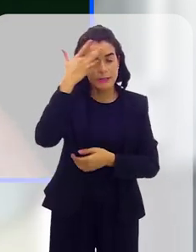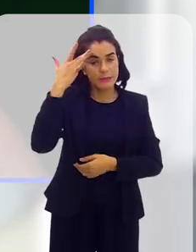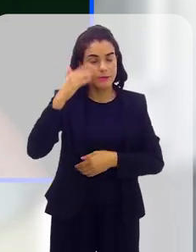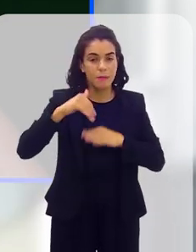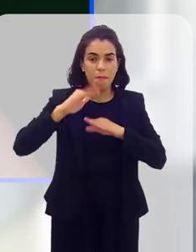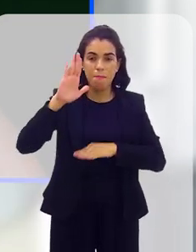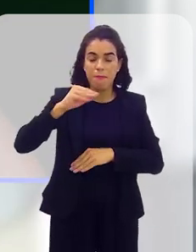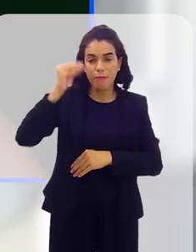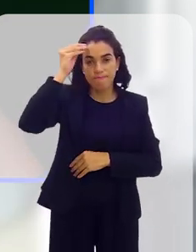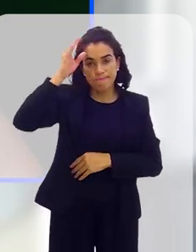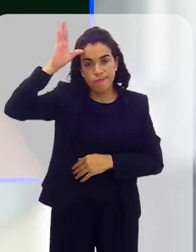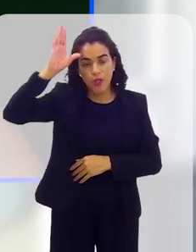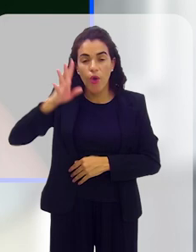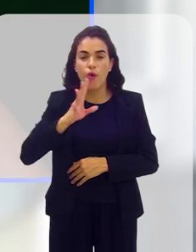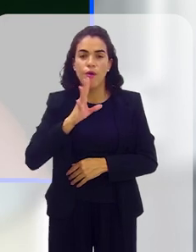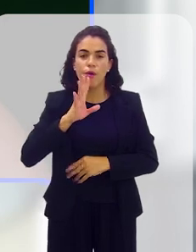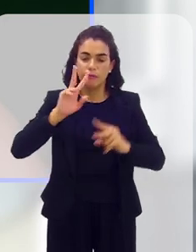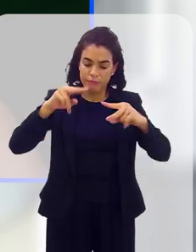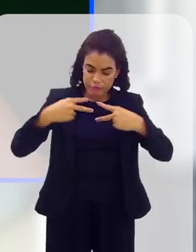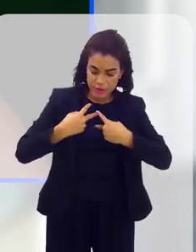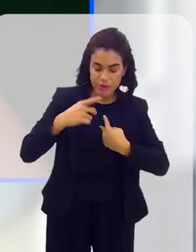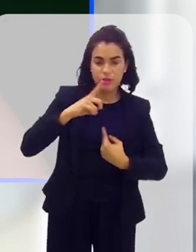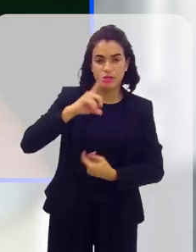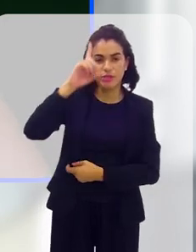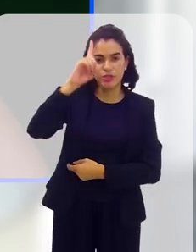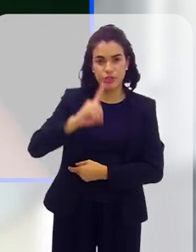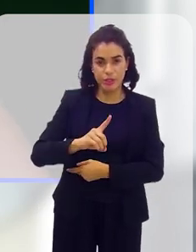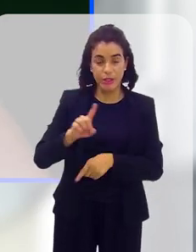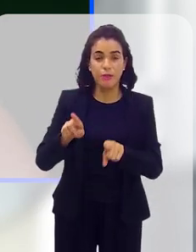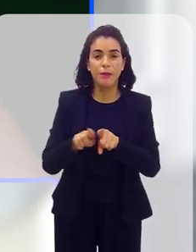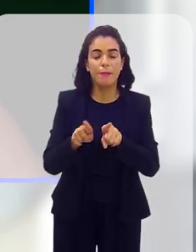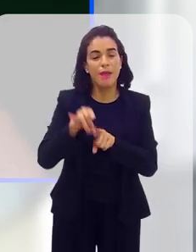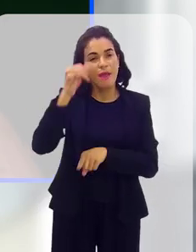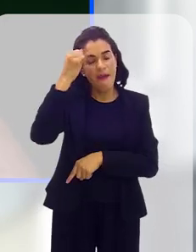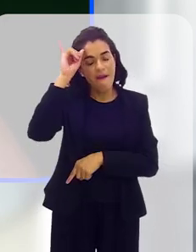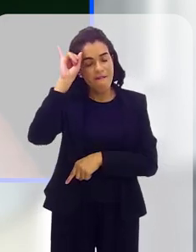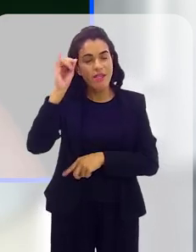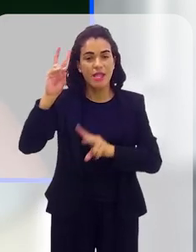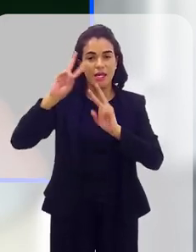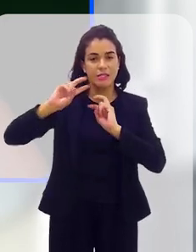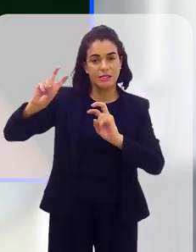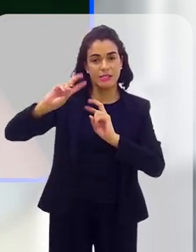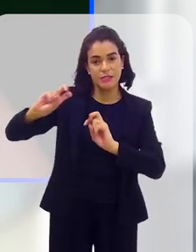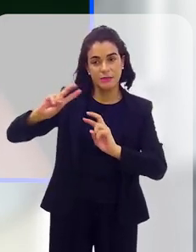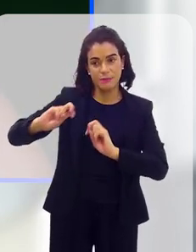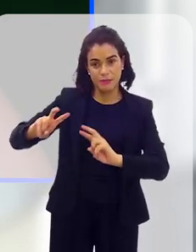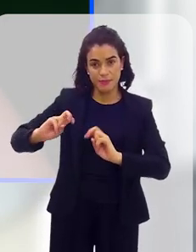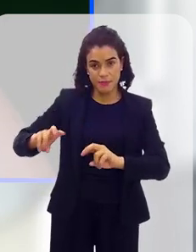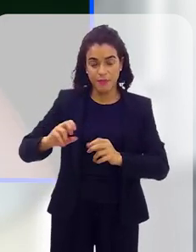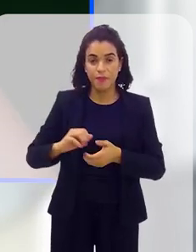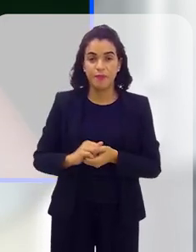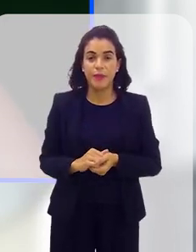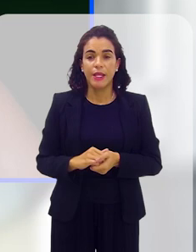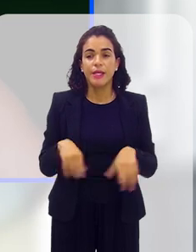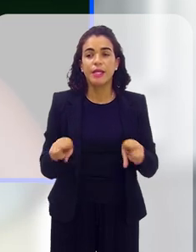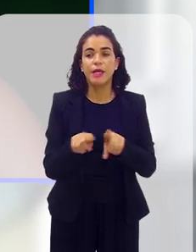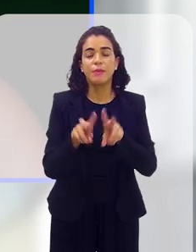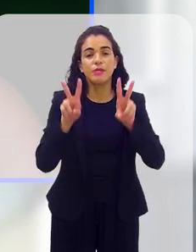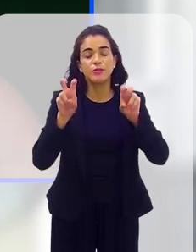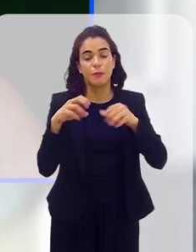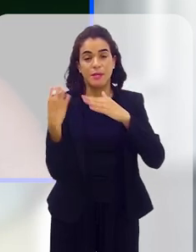para que essas pessoas tenham cada vez mais ciência nos seus direitos, para que elas também não caiam nessa rede de exploração.